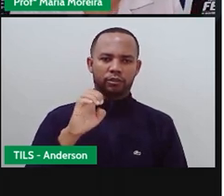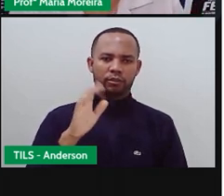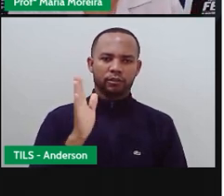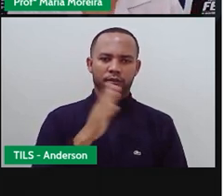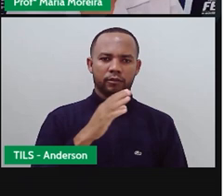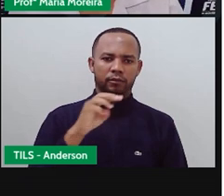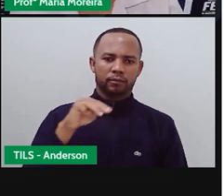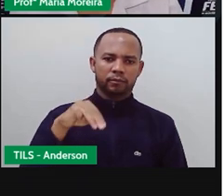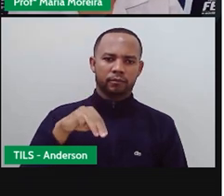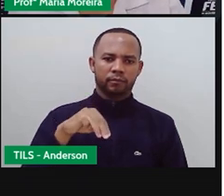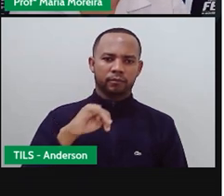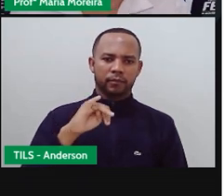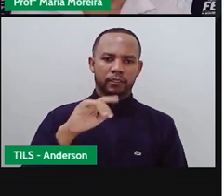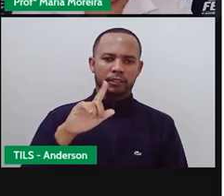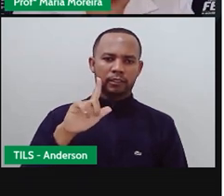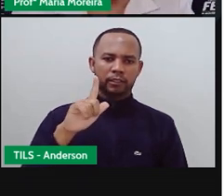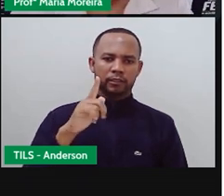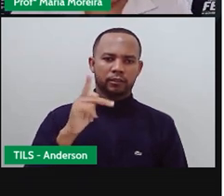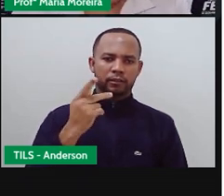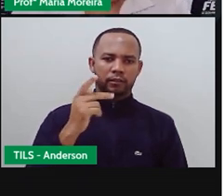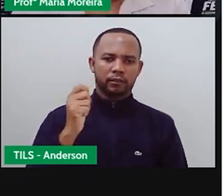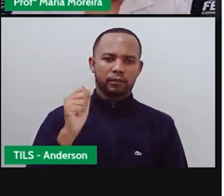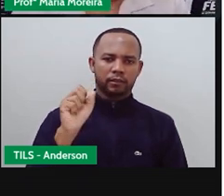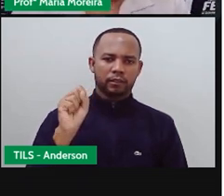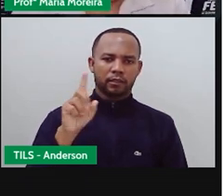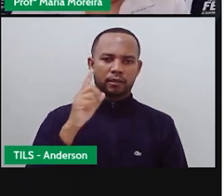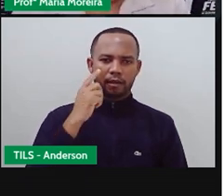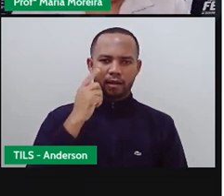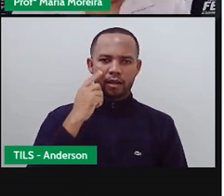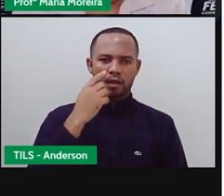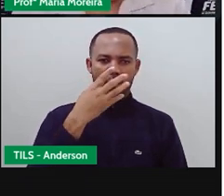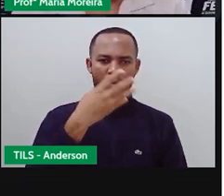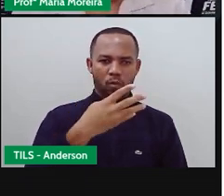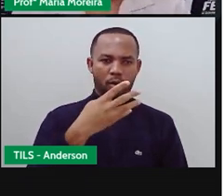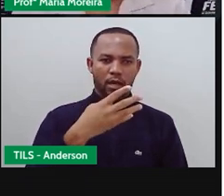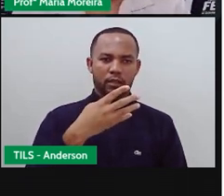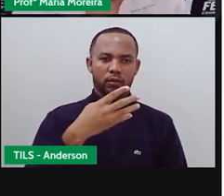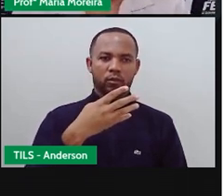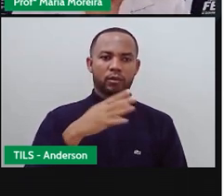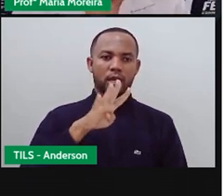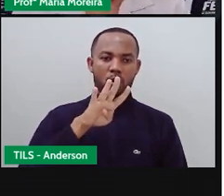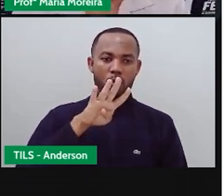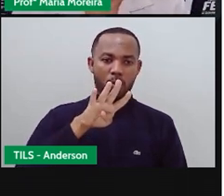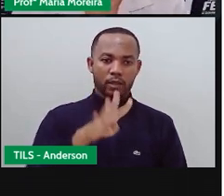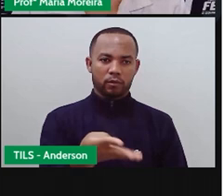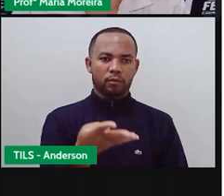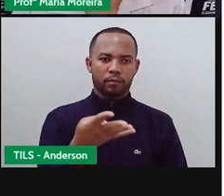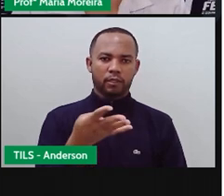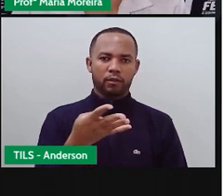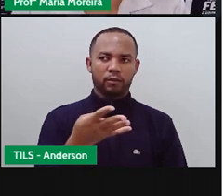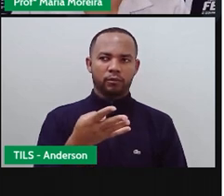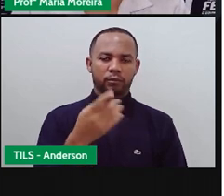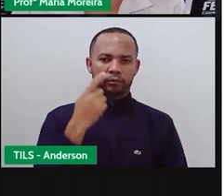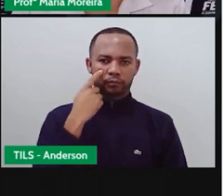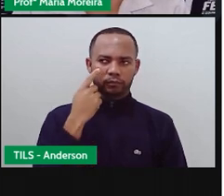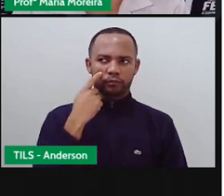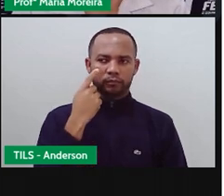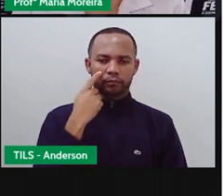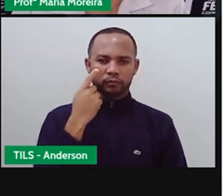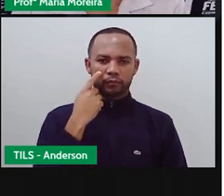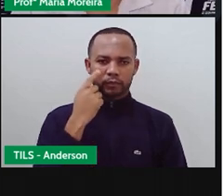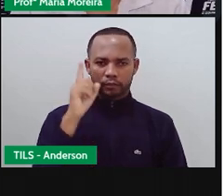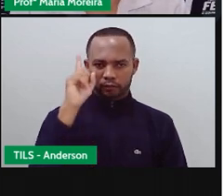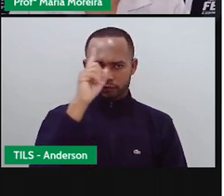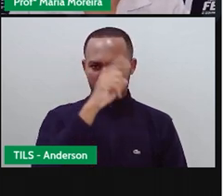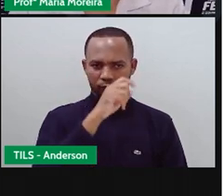equivaler a quantas unidades? A 4 mil Parece difícil? Mas não é